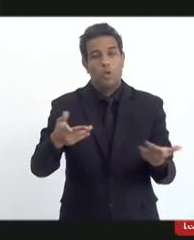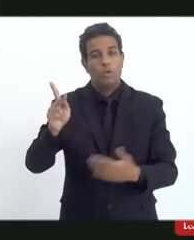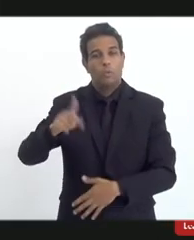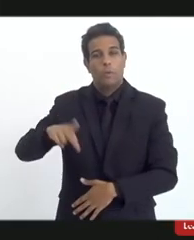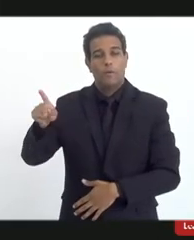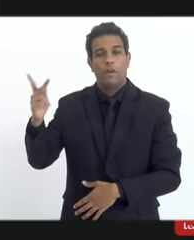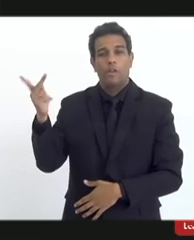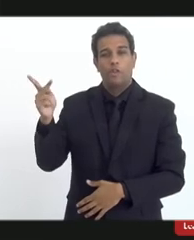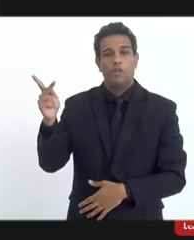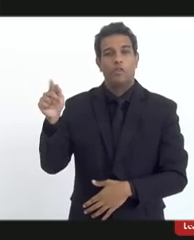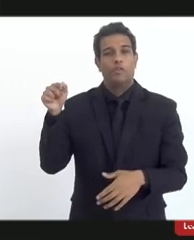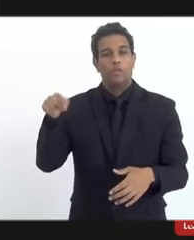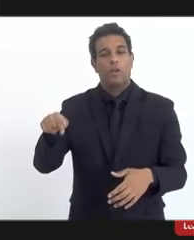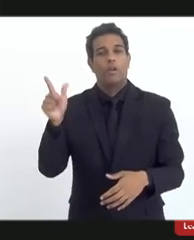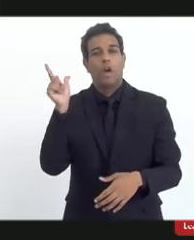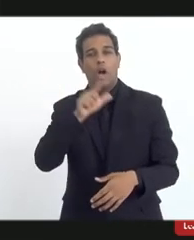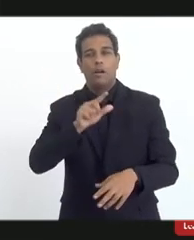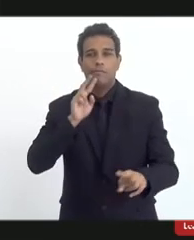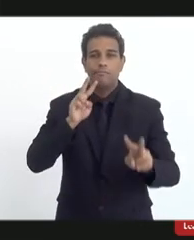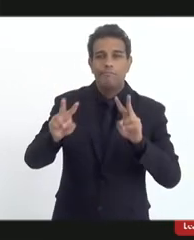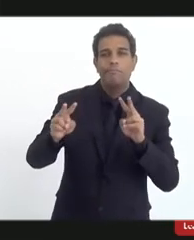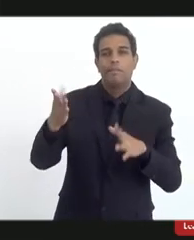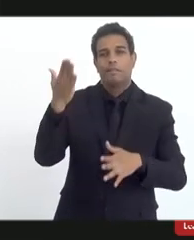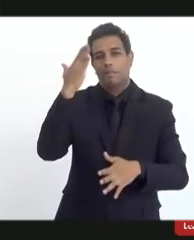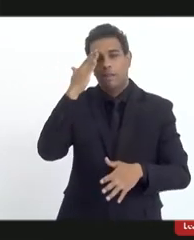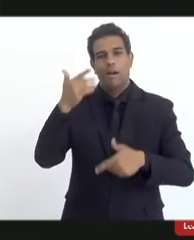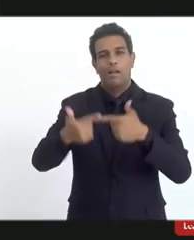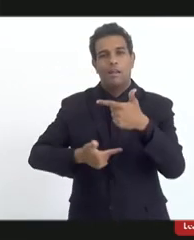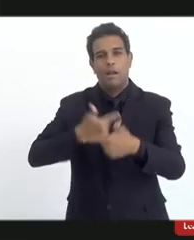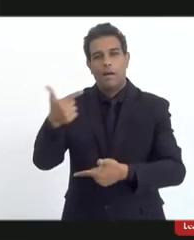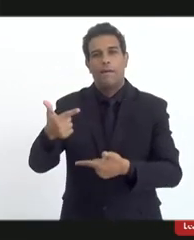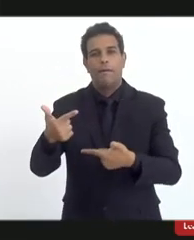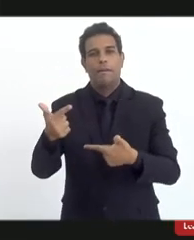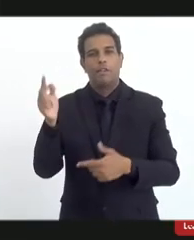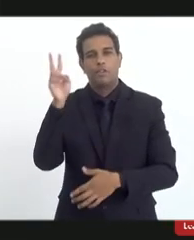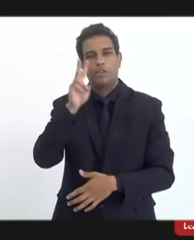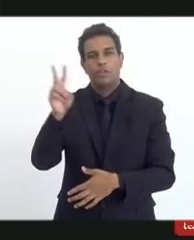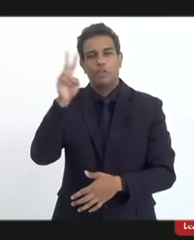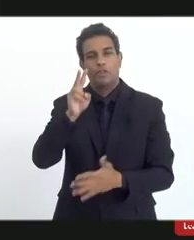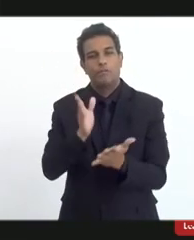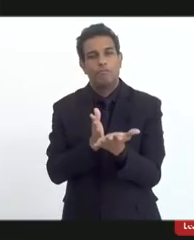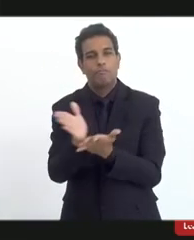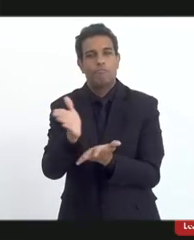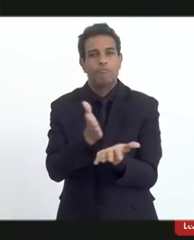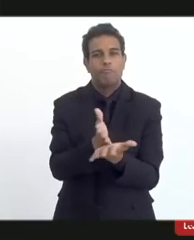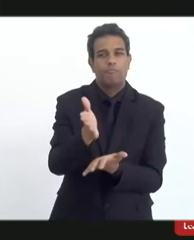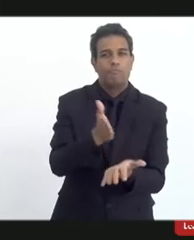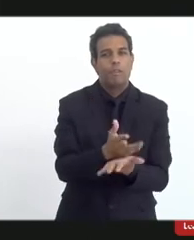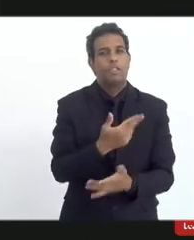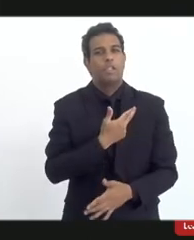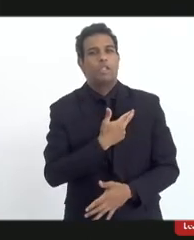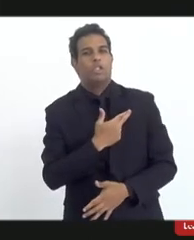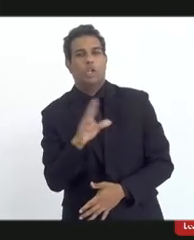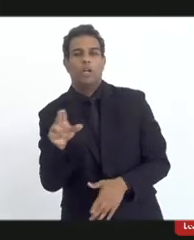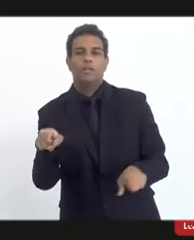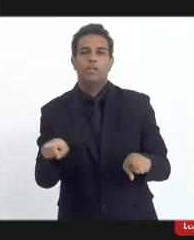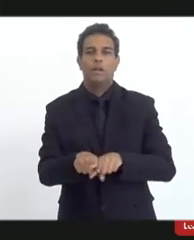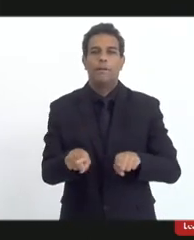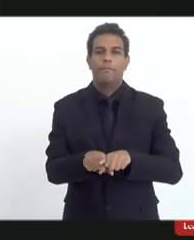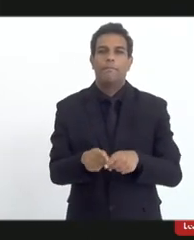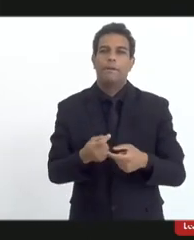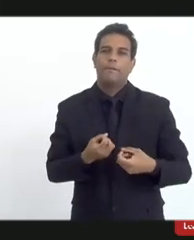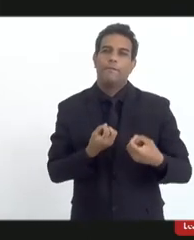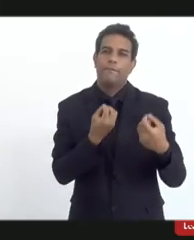e como professora de história eu sempre trabalhei a história das religiões porque eu sempre falei sobre a